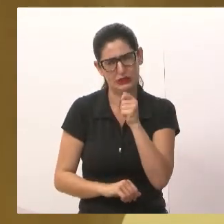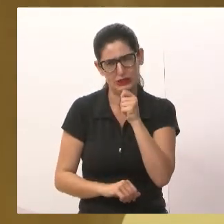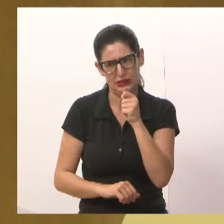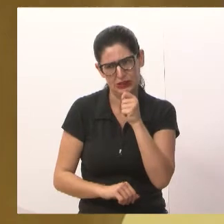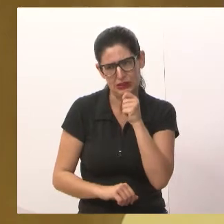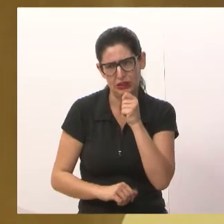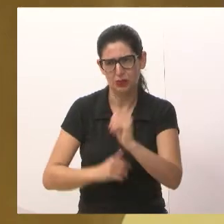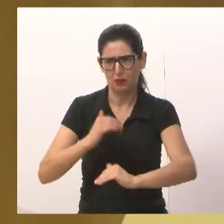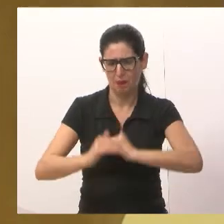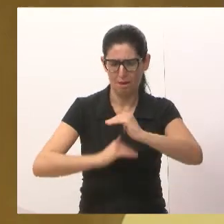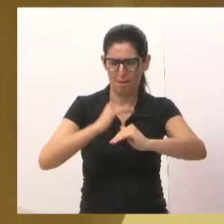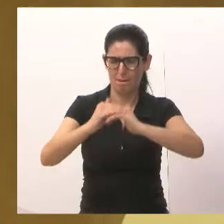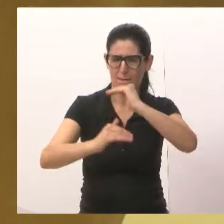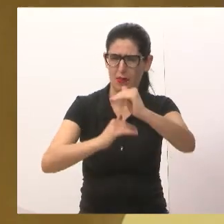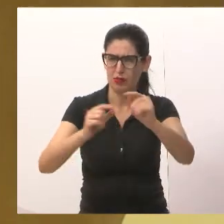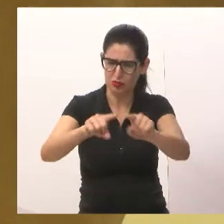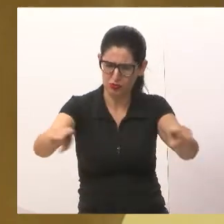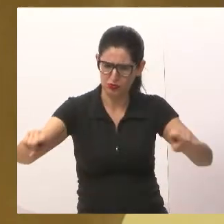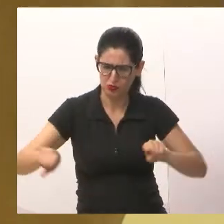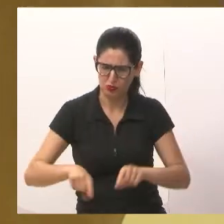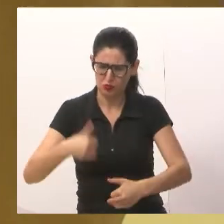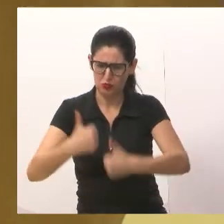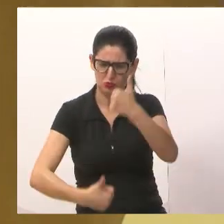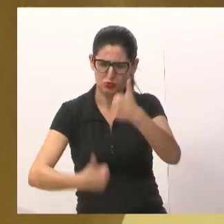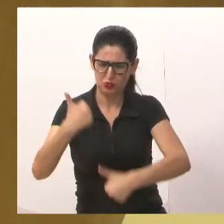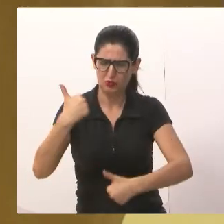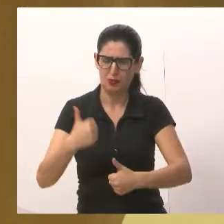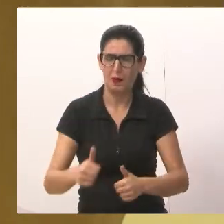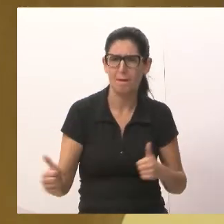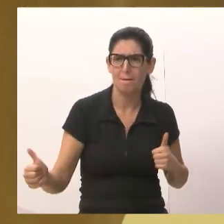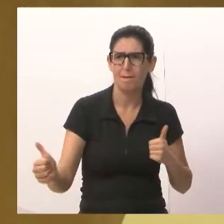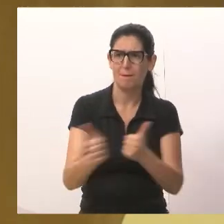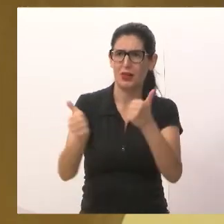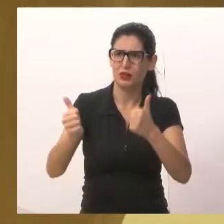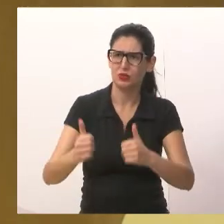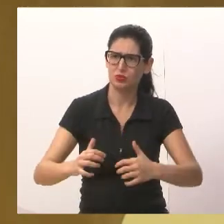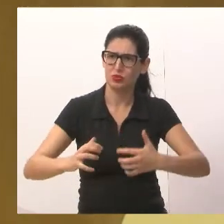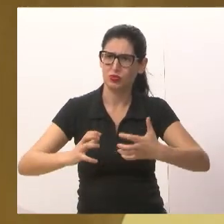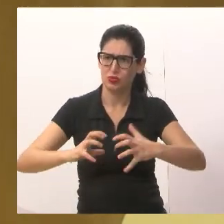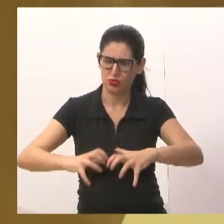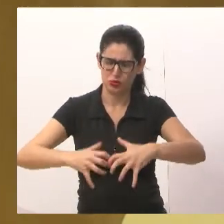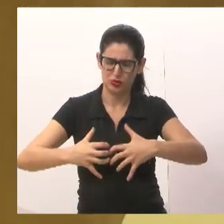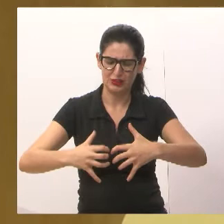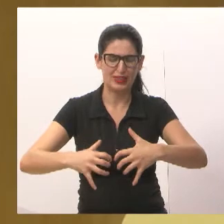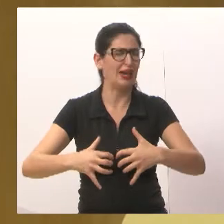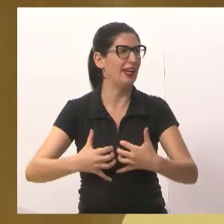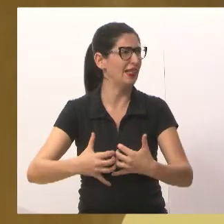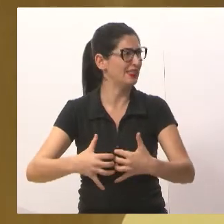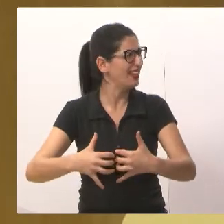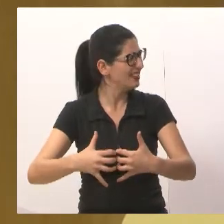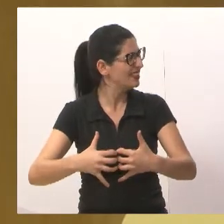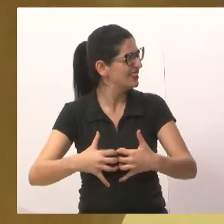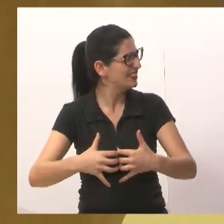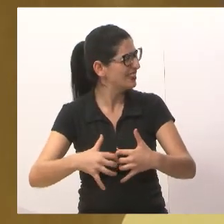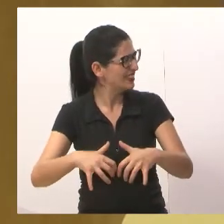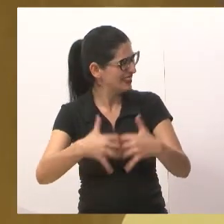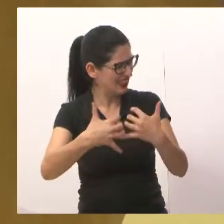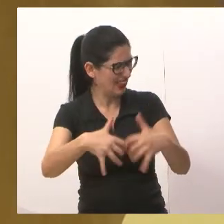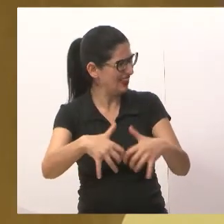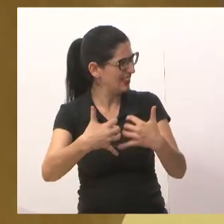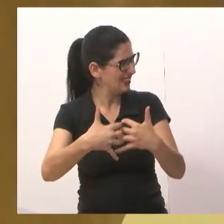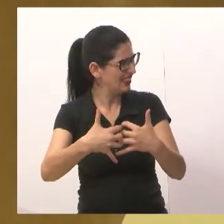na melhoria do campinho ali do lado do Senai. Eu, infelizmente, falo, eu fico envergonhada por não ter